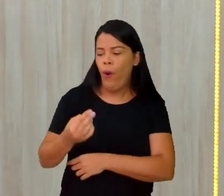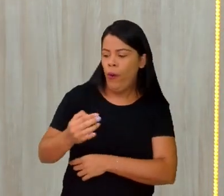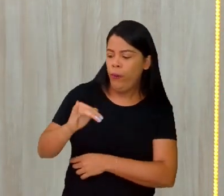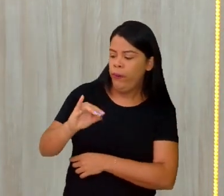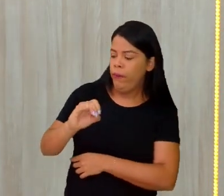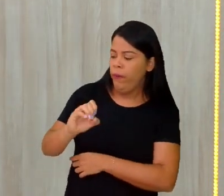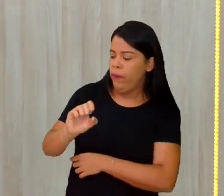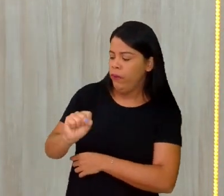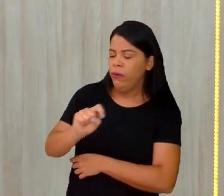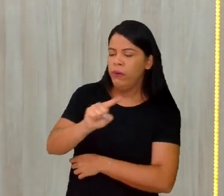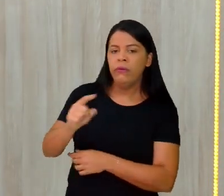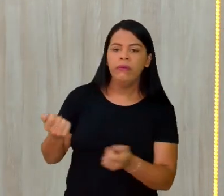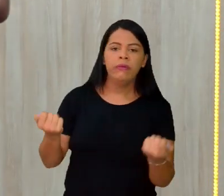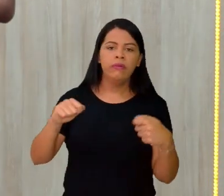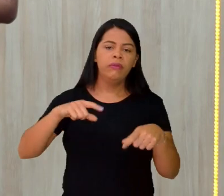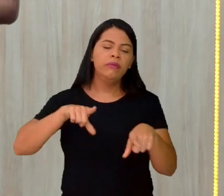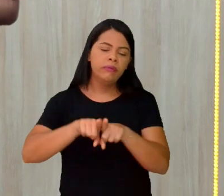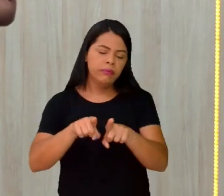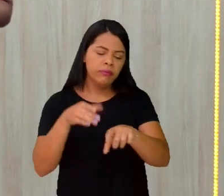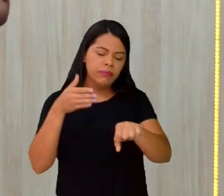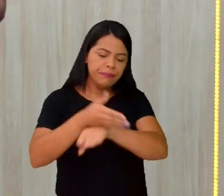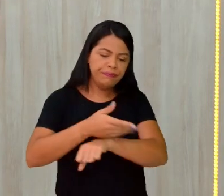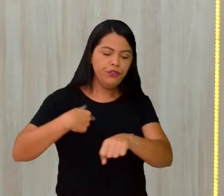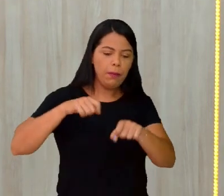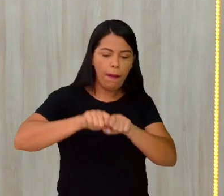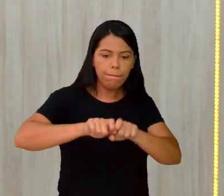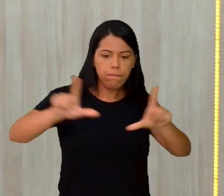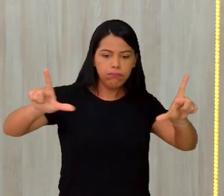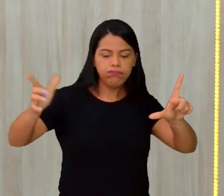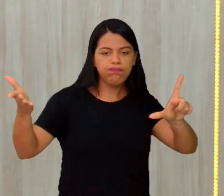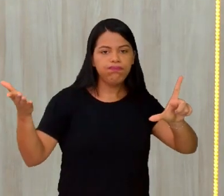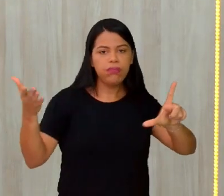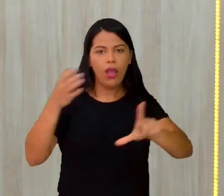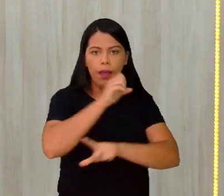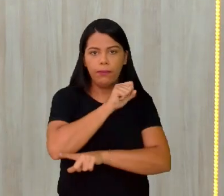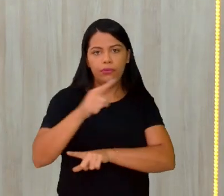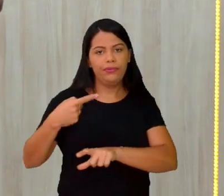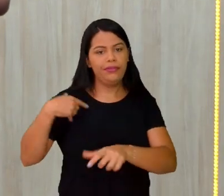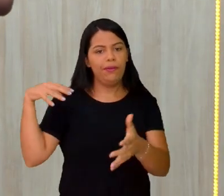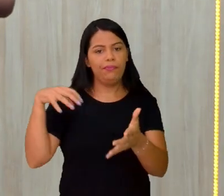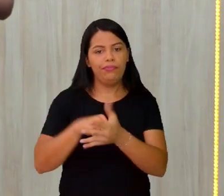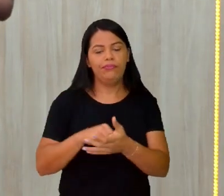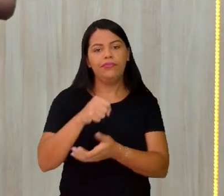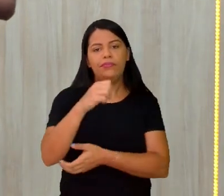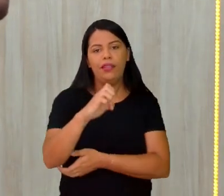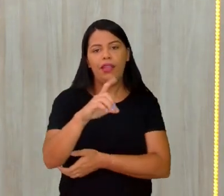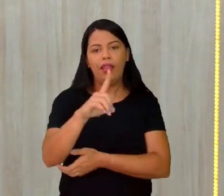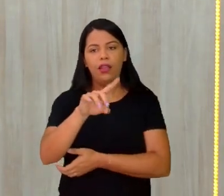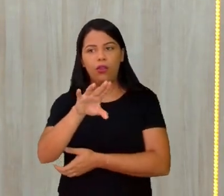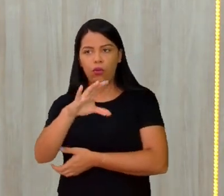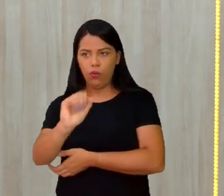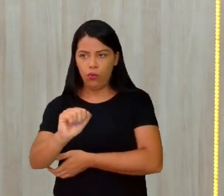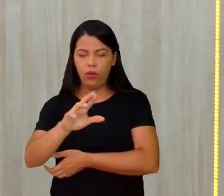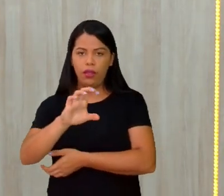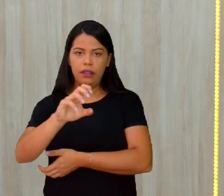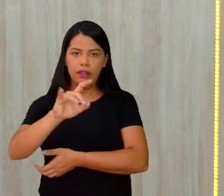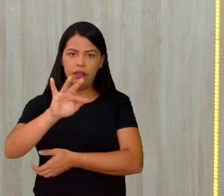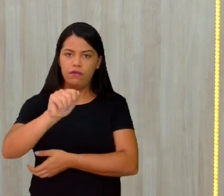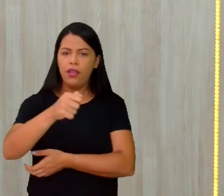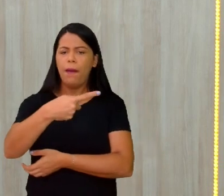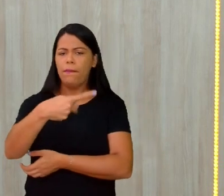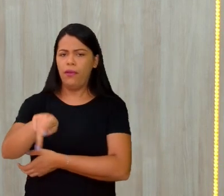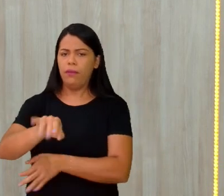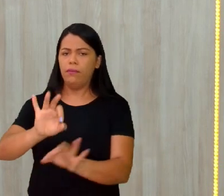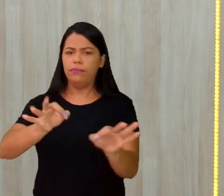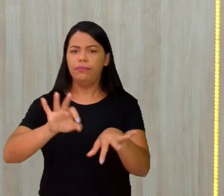caminhos, leva você diretamente à página para instalar o Educa Recife.